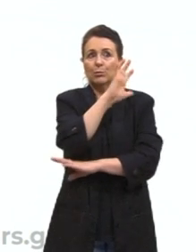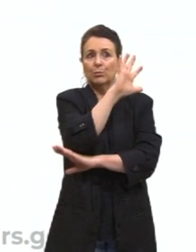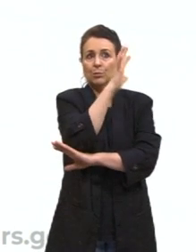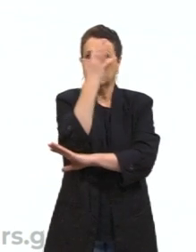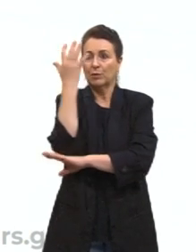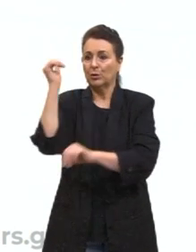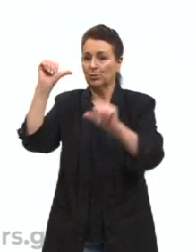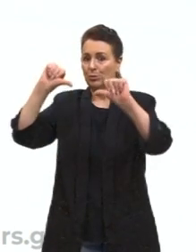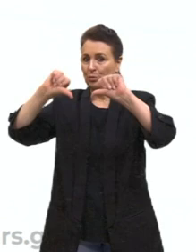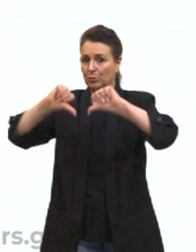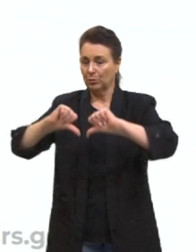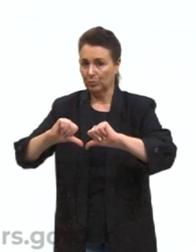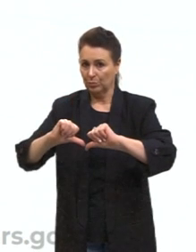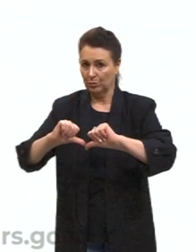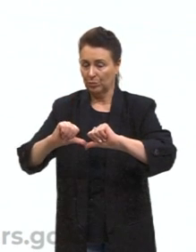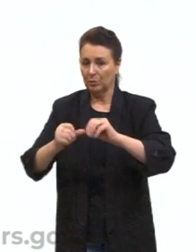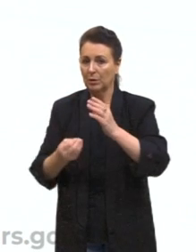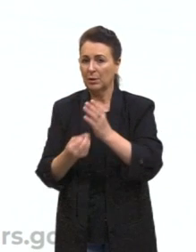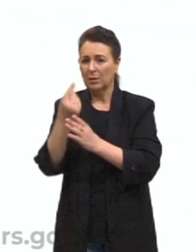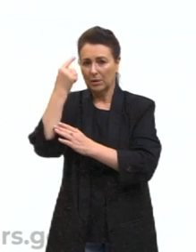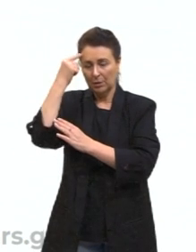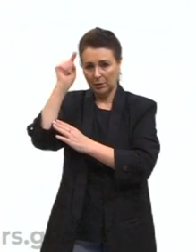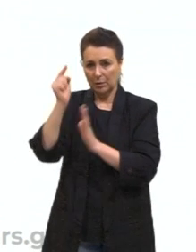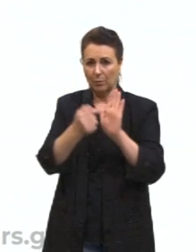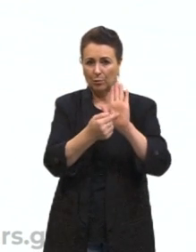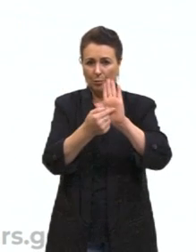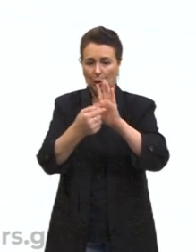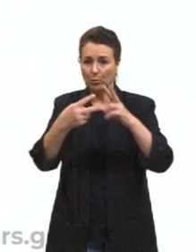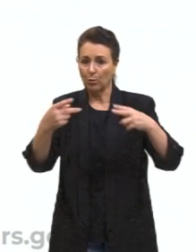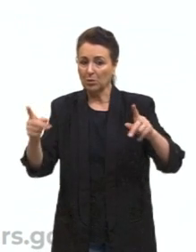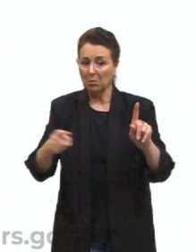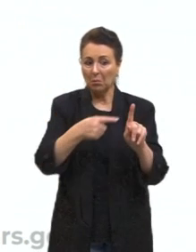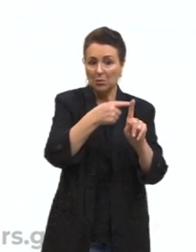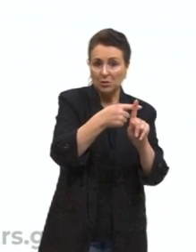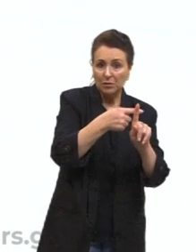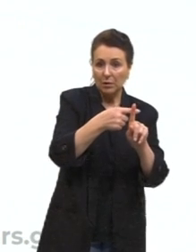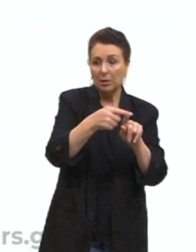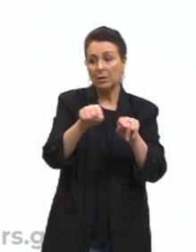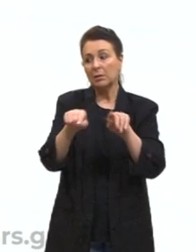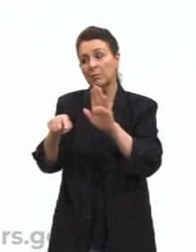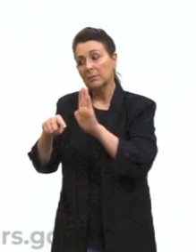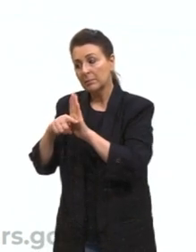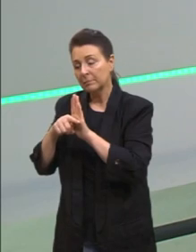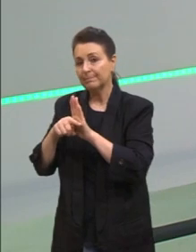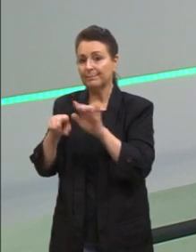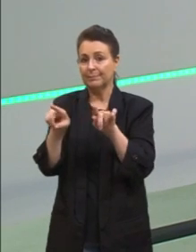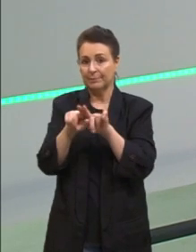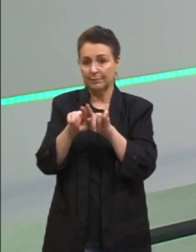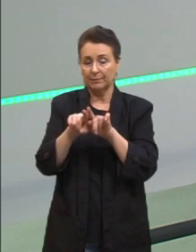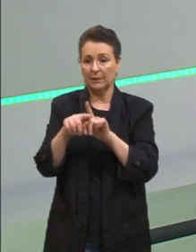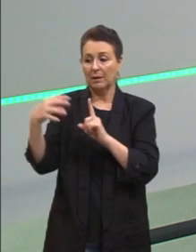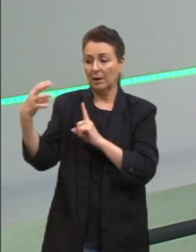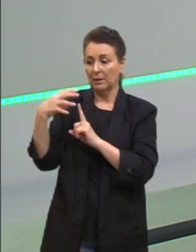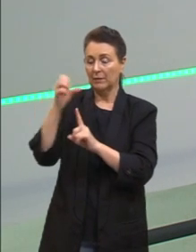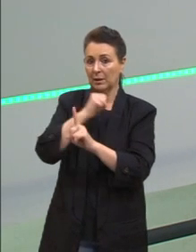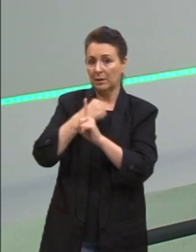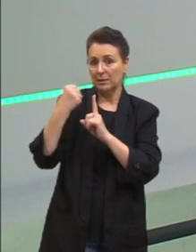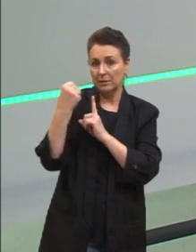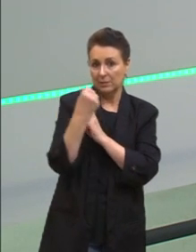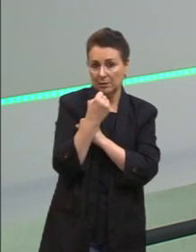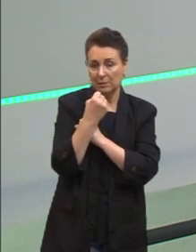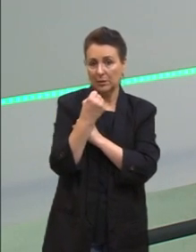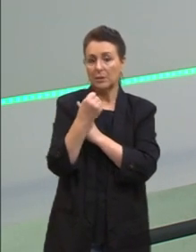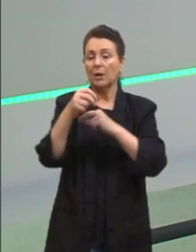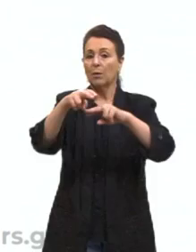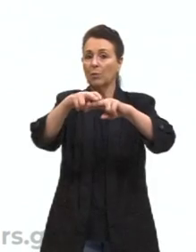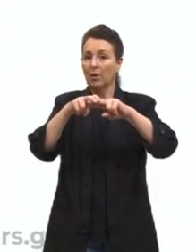As inovações, então, trazem coisas positivas, mas também coisas negativas. A intervenção na sociedade deriva de